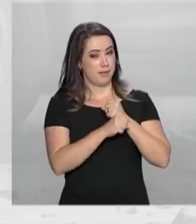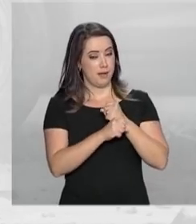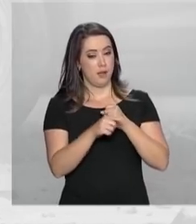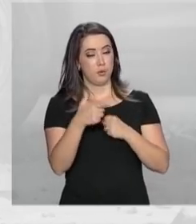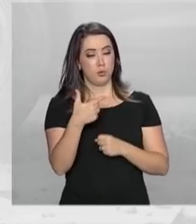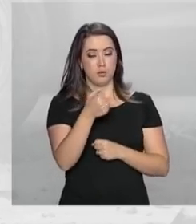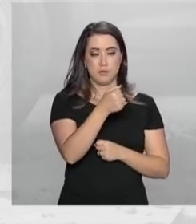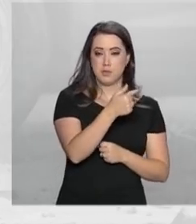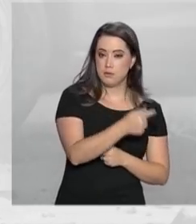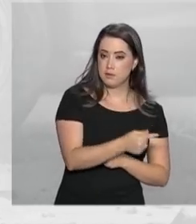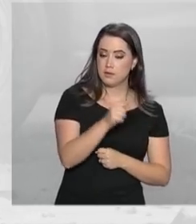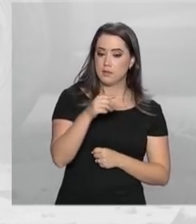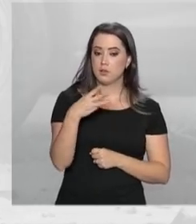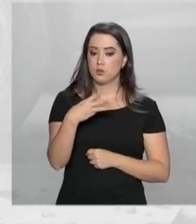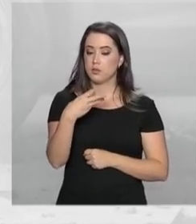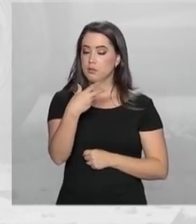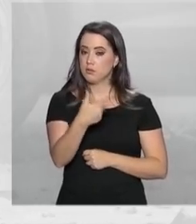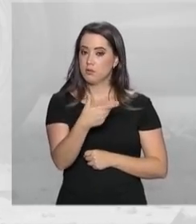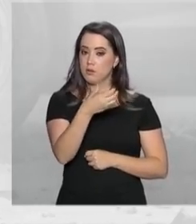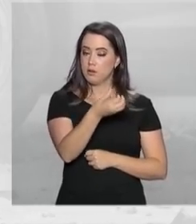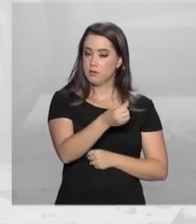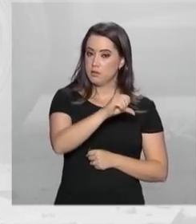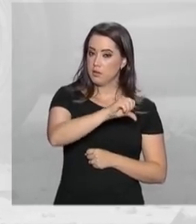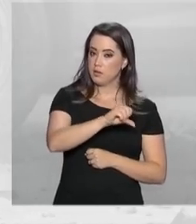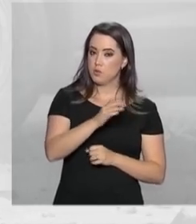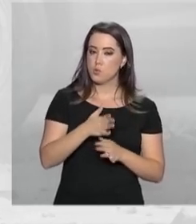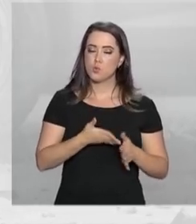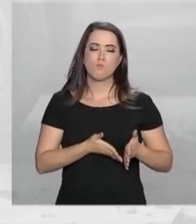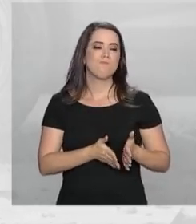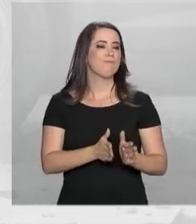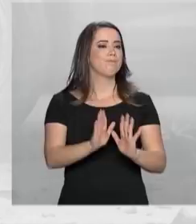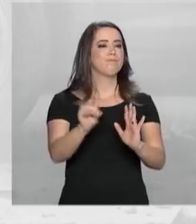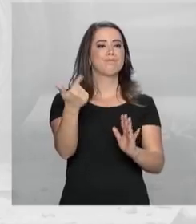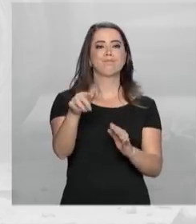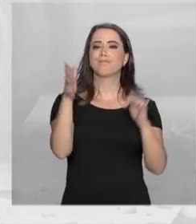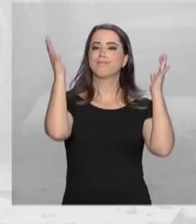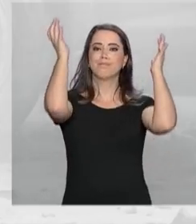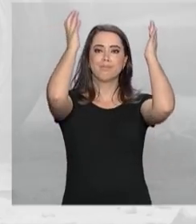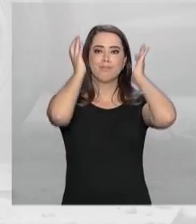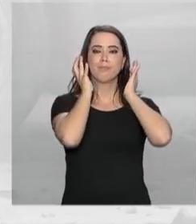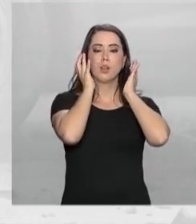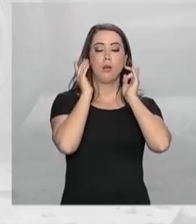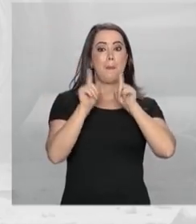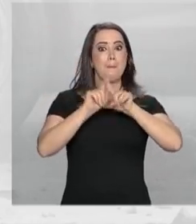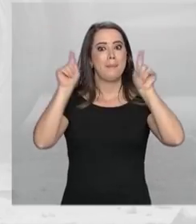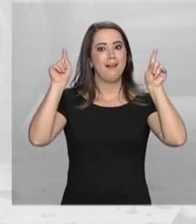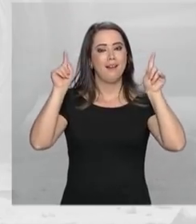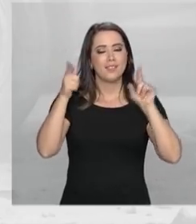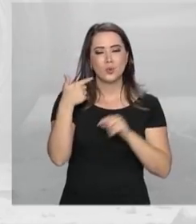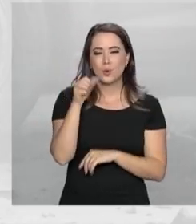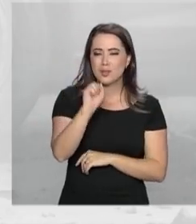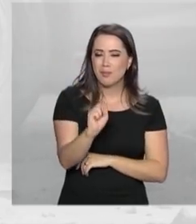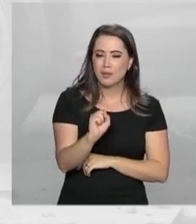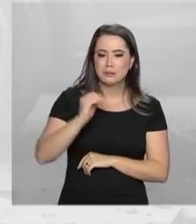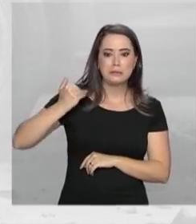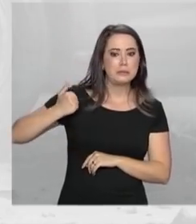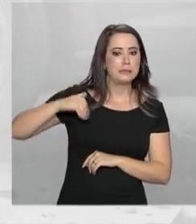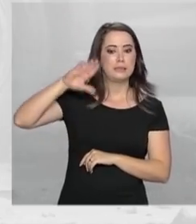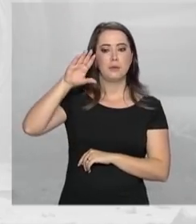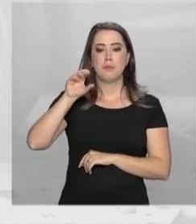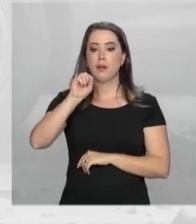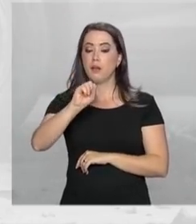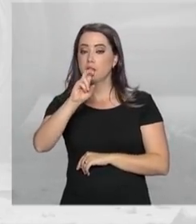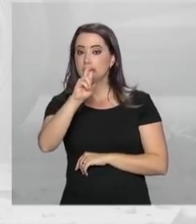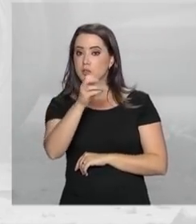329 trafegaram pelas rodovias federais sem o uso do capacete. Já em 2018, foram mais de